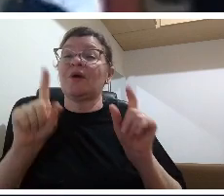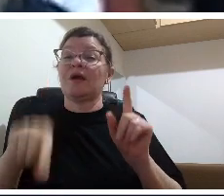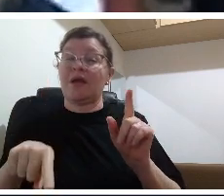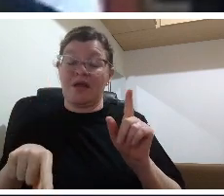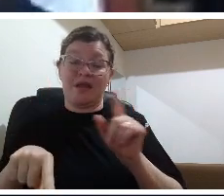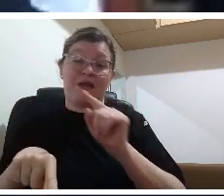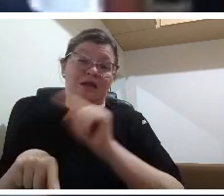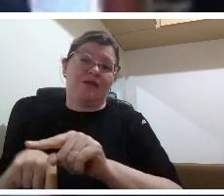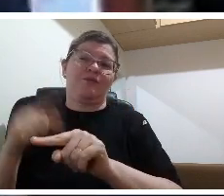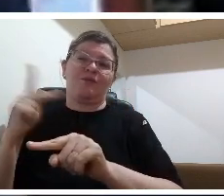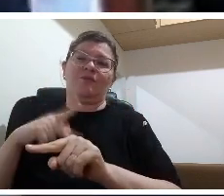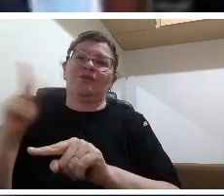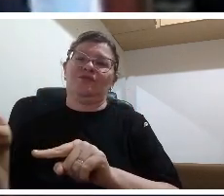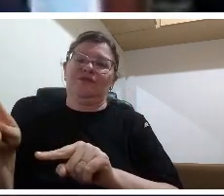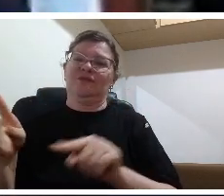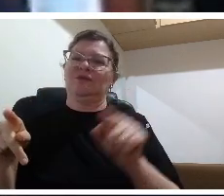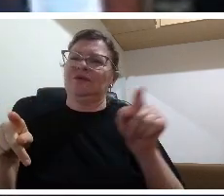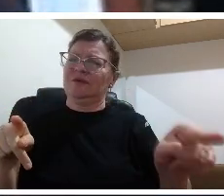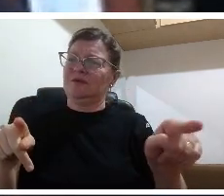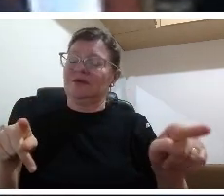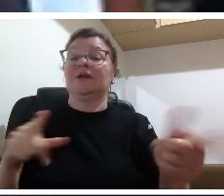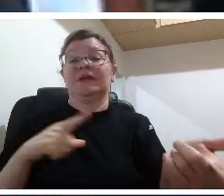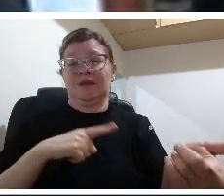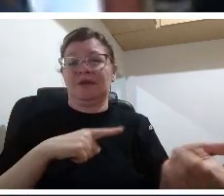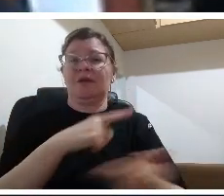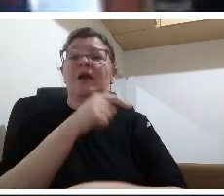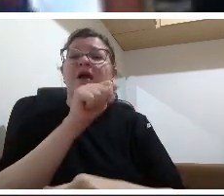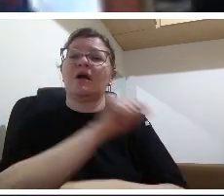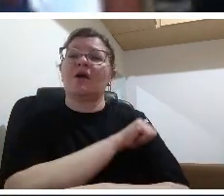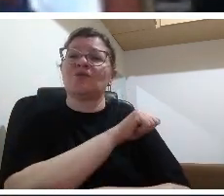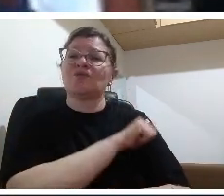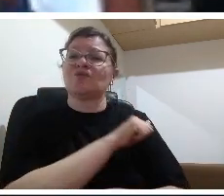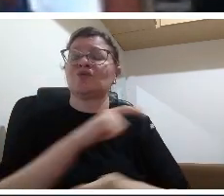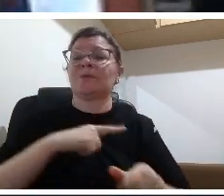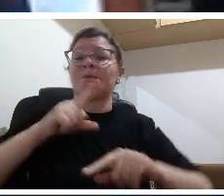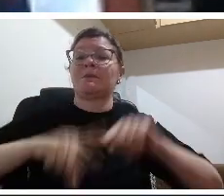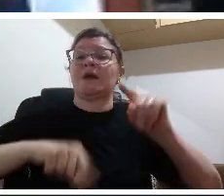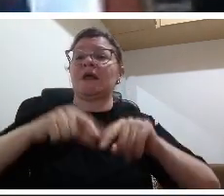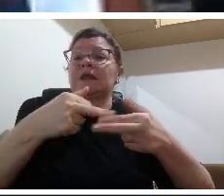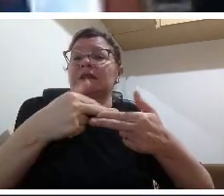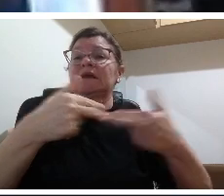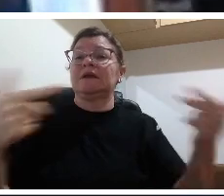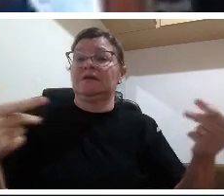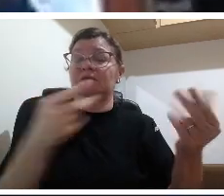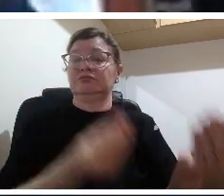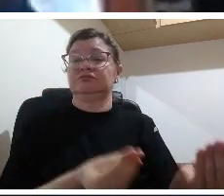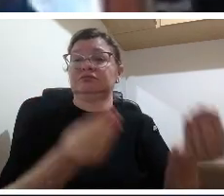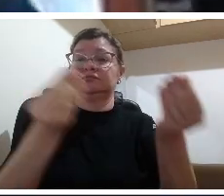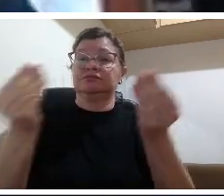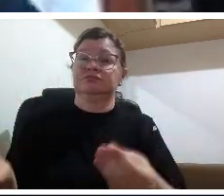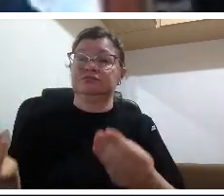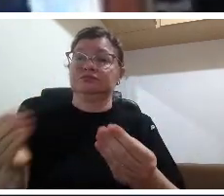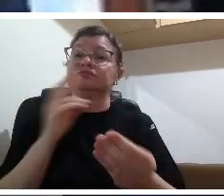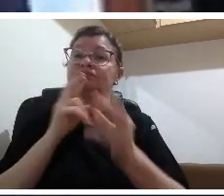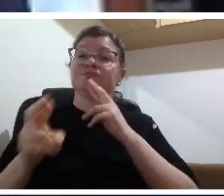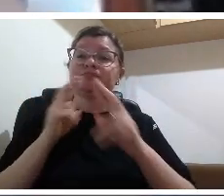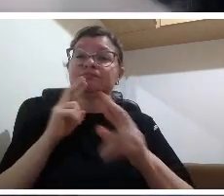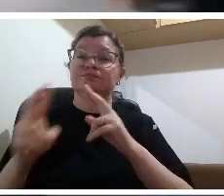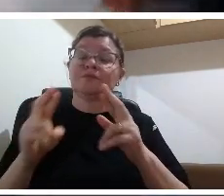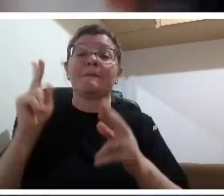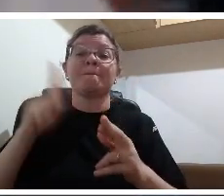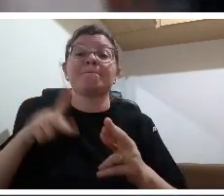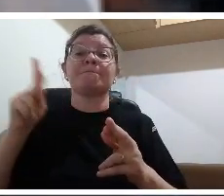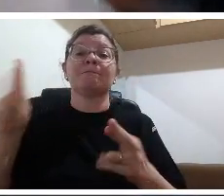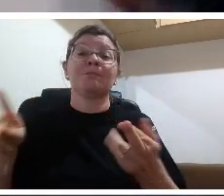com um juízo de valor com uma tomada de decisão sua nota é 3 é 7 vale 2 vale 1 então na